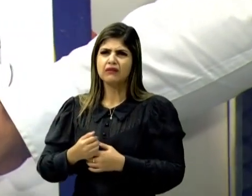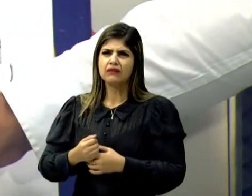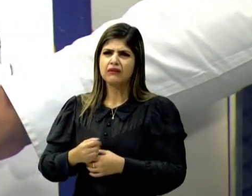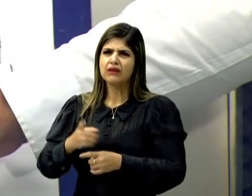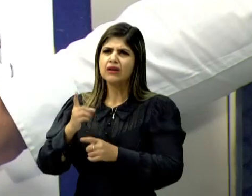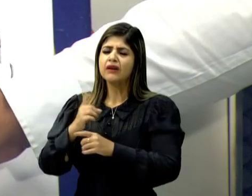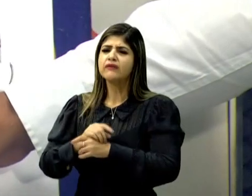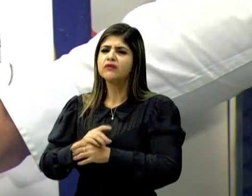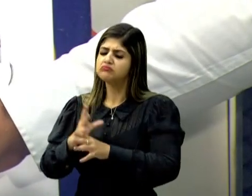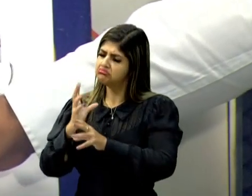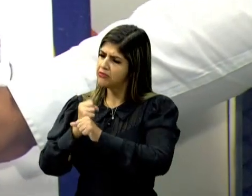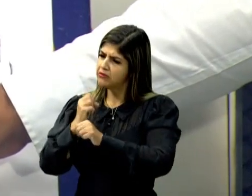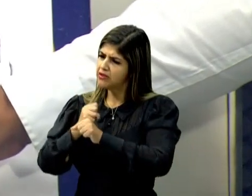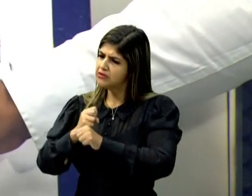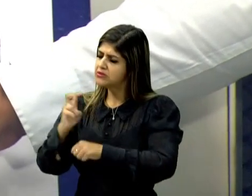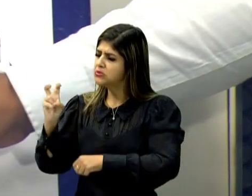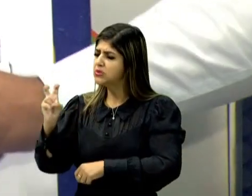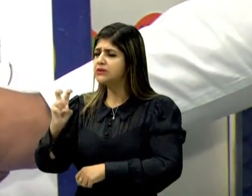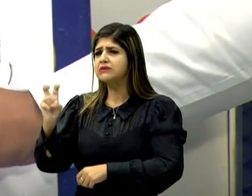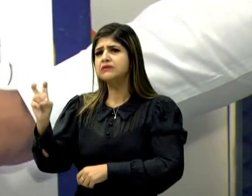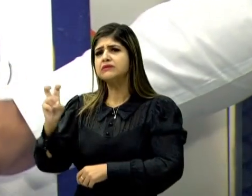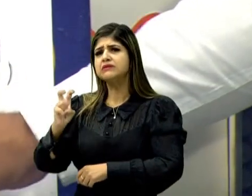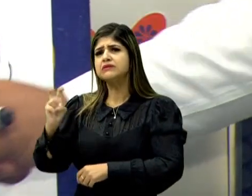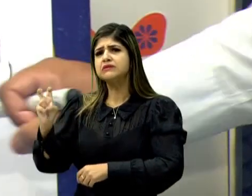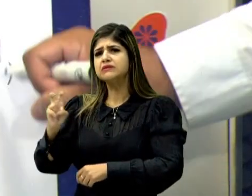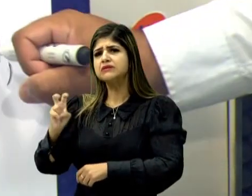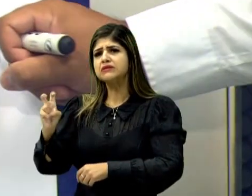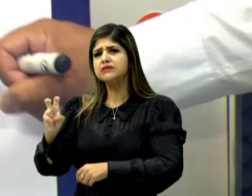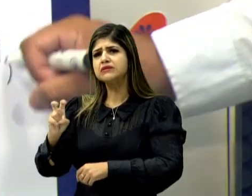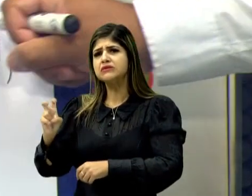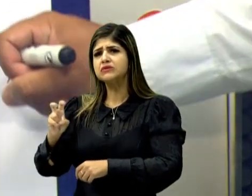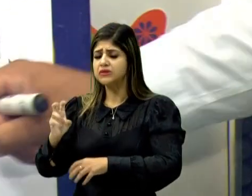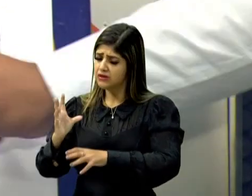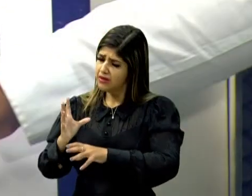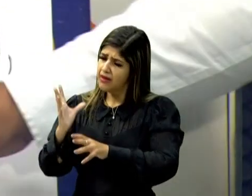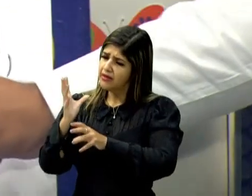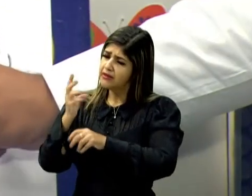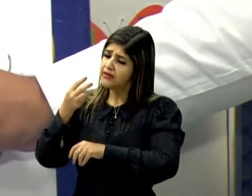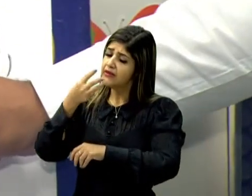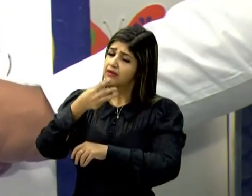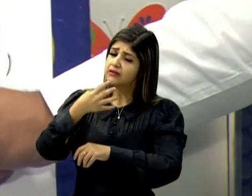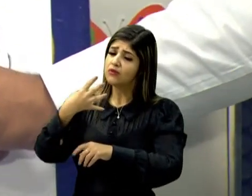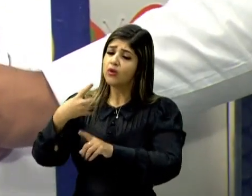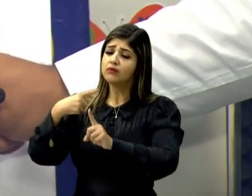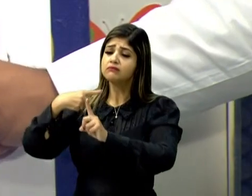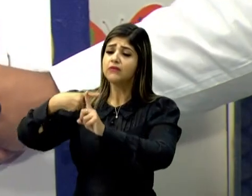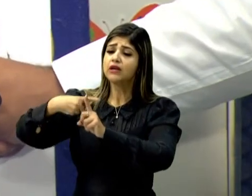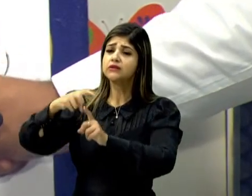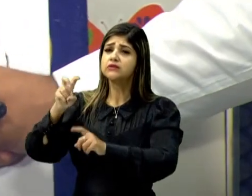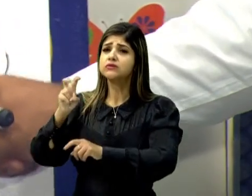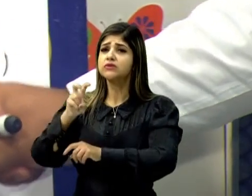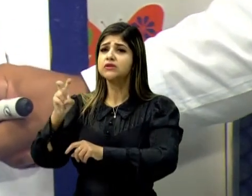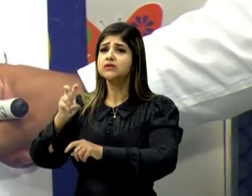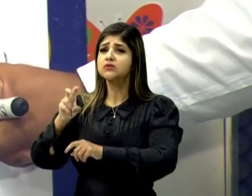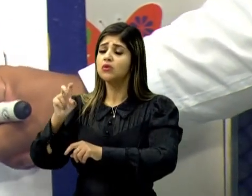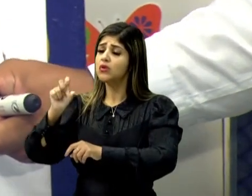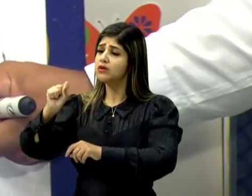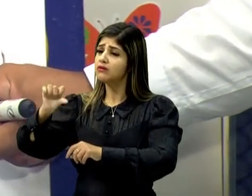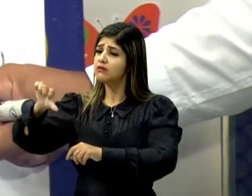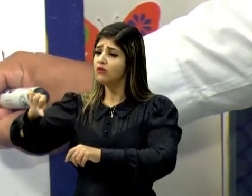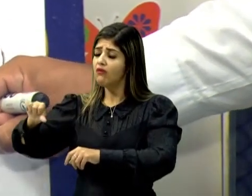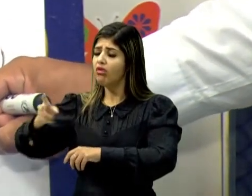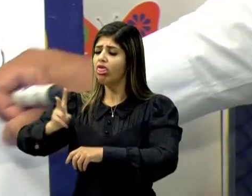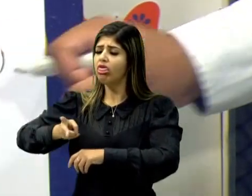55 aqui. E depois, se eu somar 34 com 55, dá 89. E essa sequência